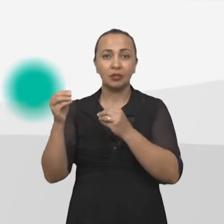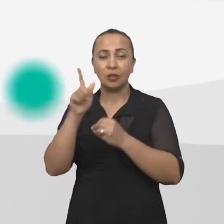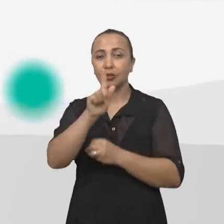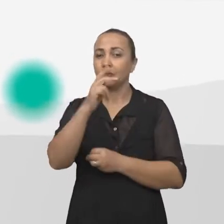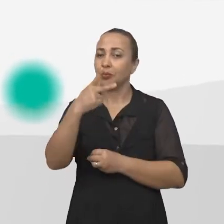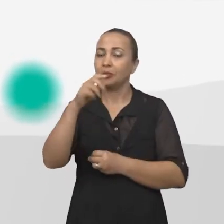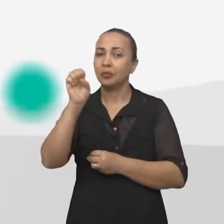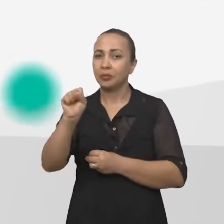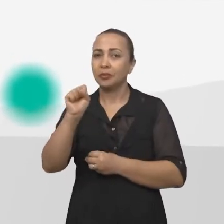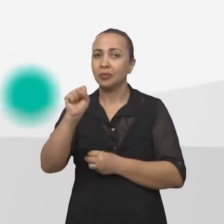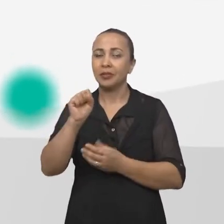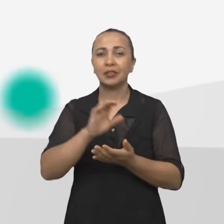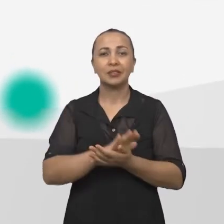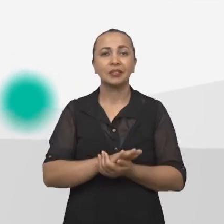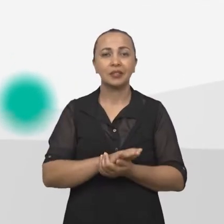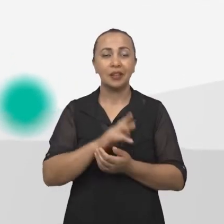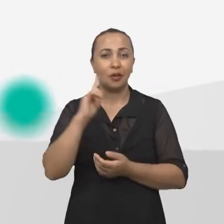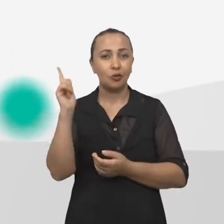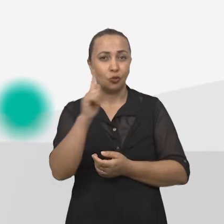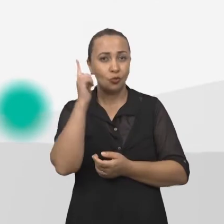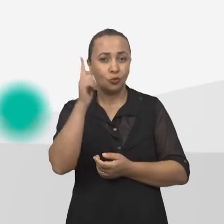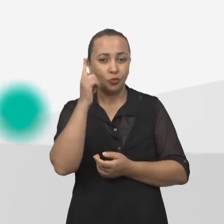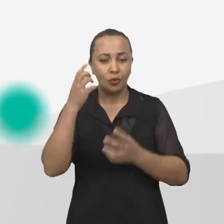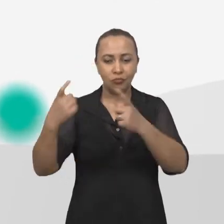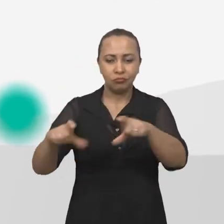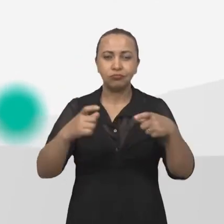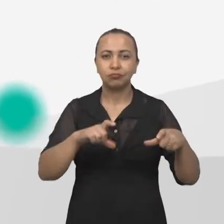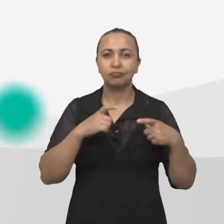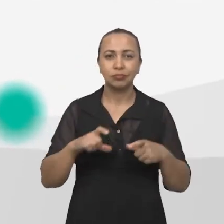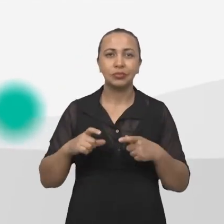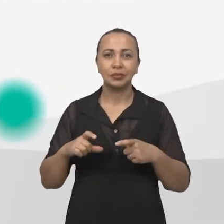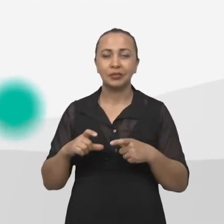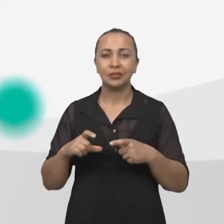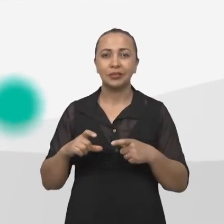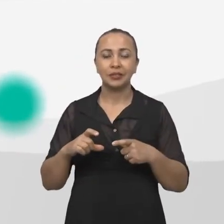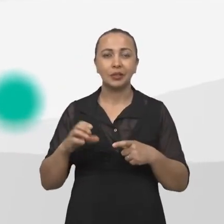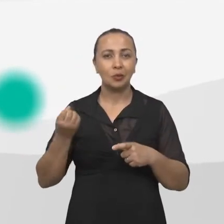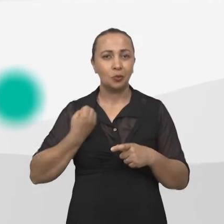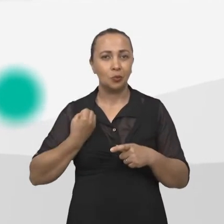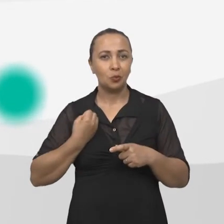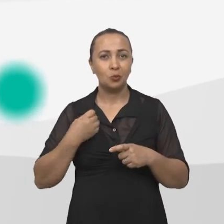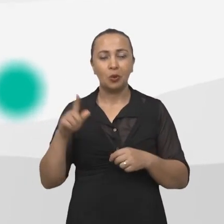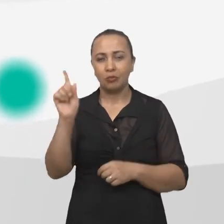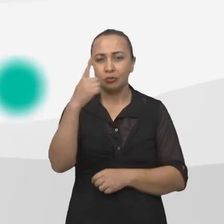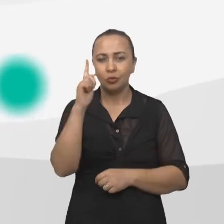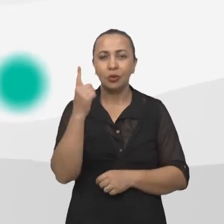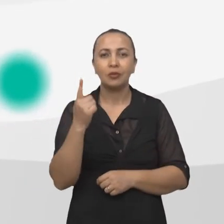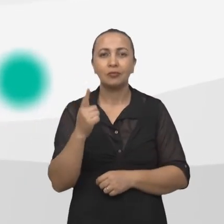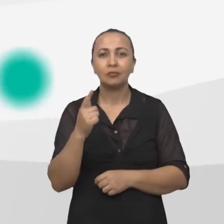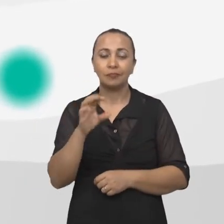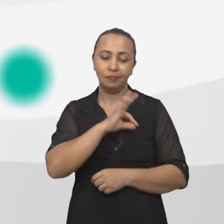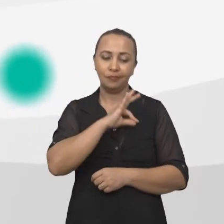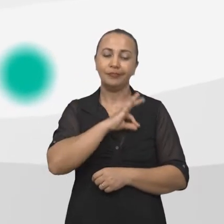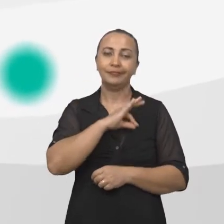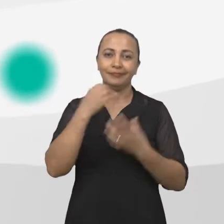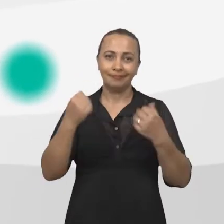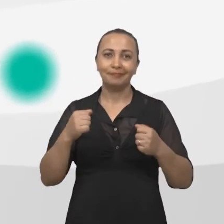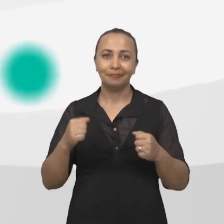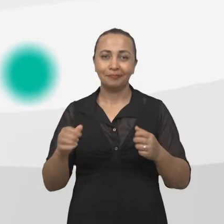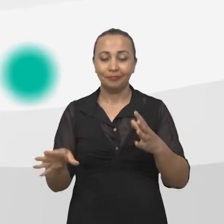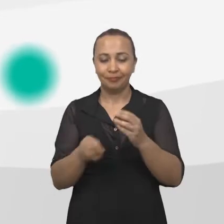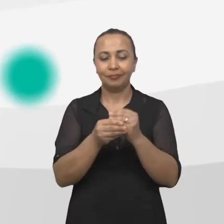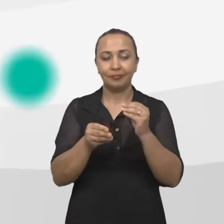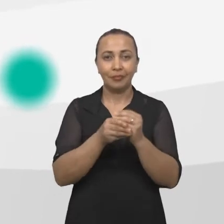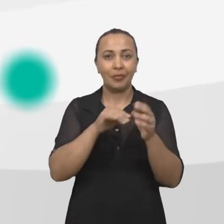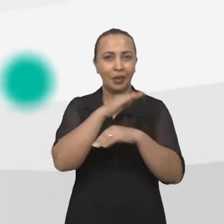a informação de geolocalização dele, as coordenadas geográficas. O policial, ele pode adicionar